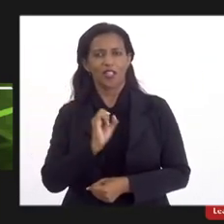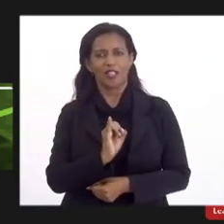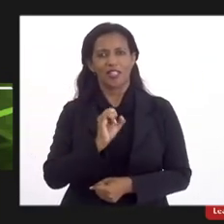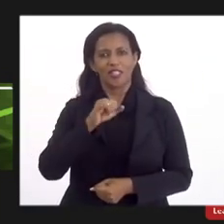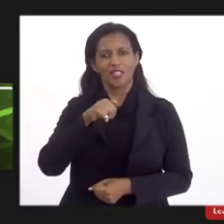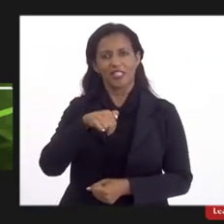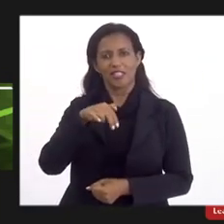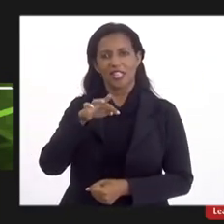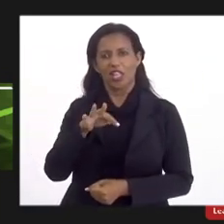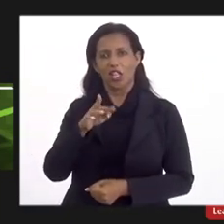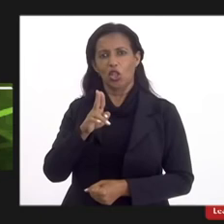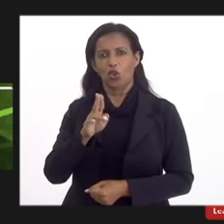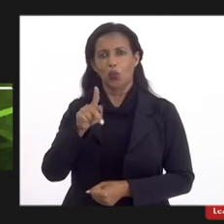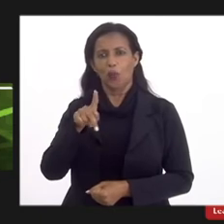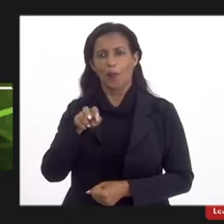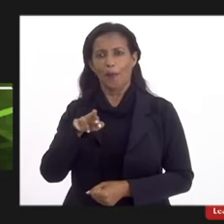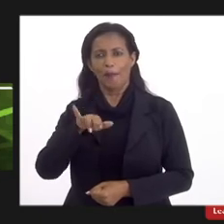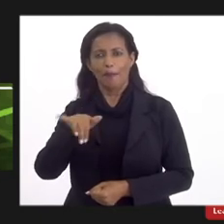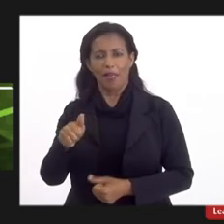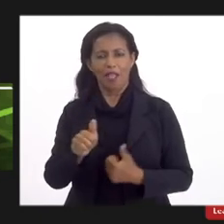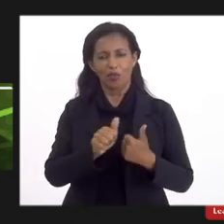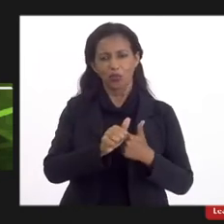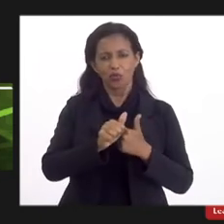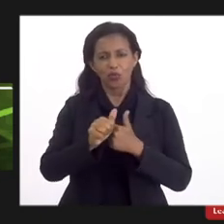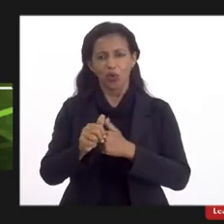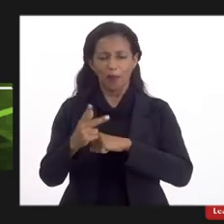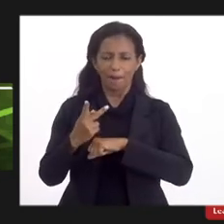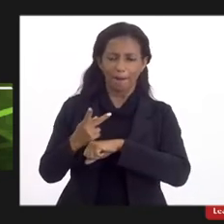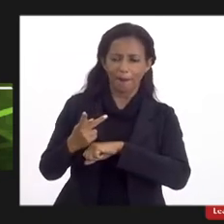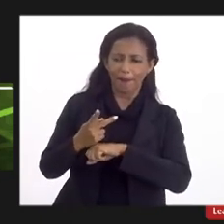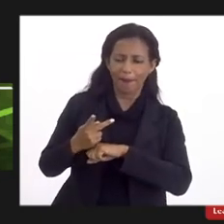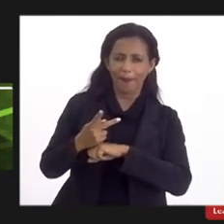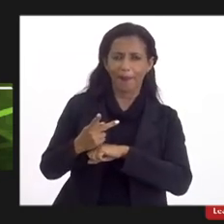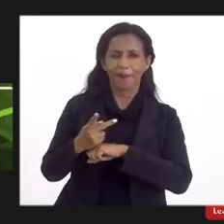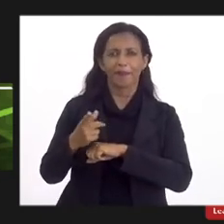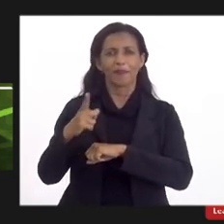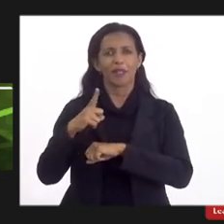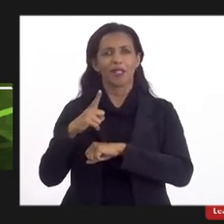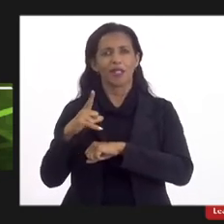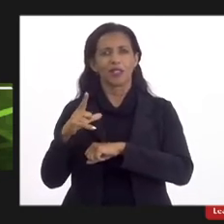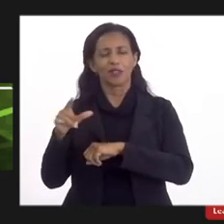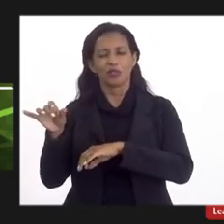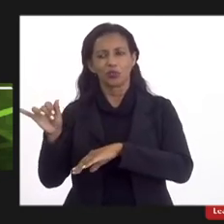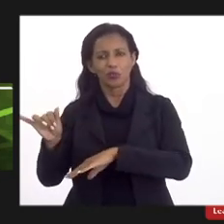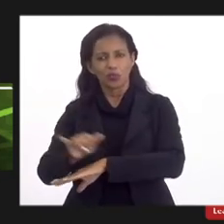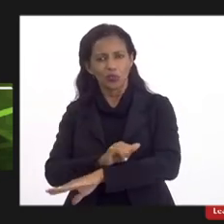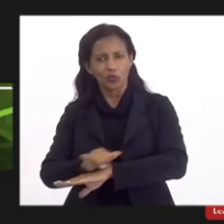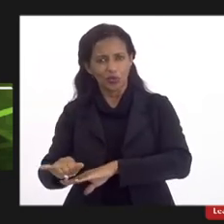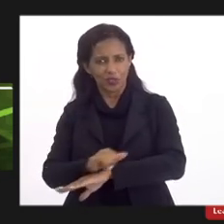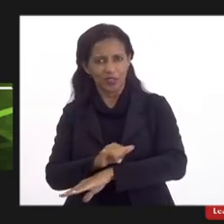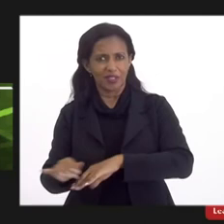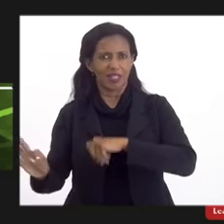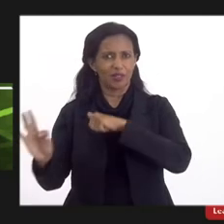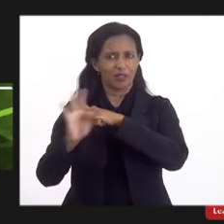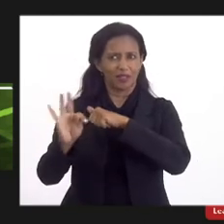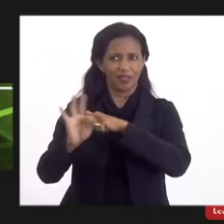corri atrás de um plano de cargos pra técnico eu tô falando de técnico